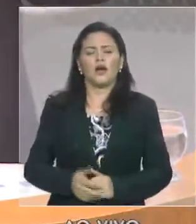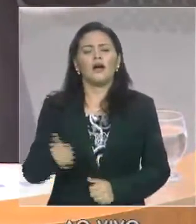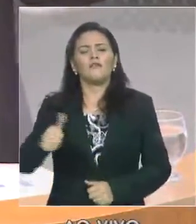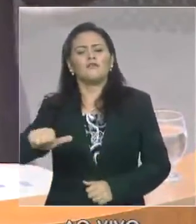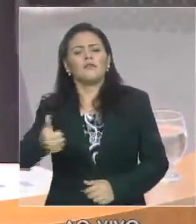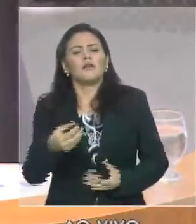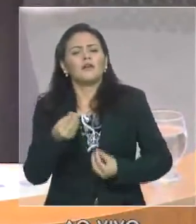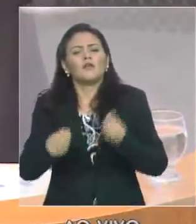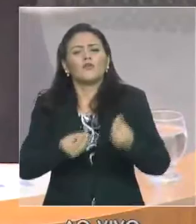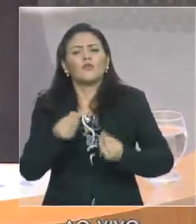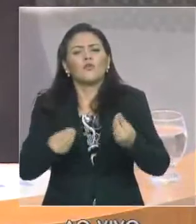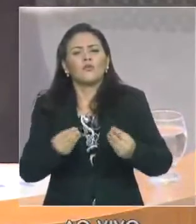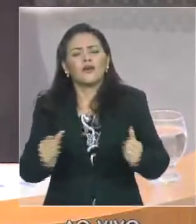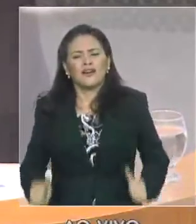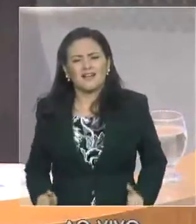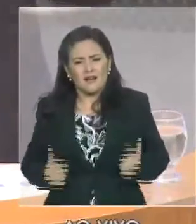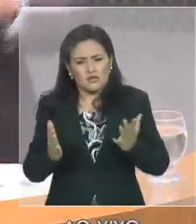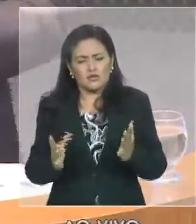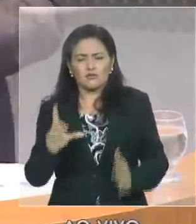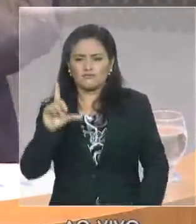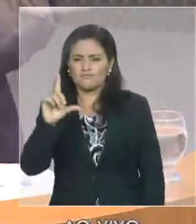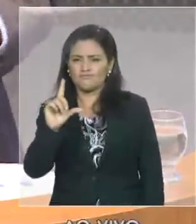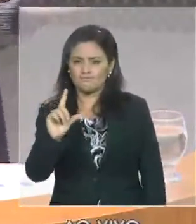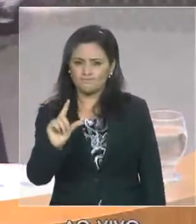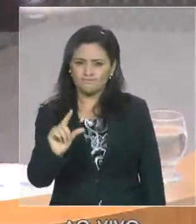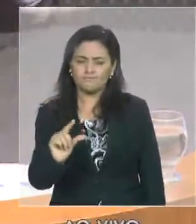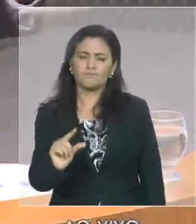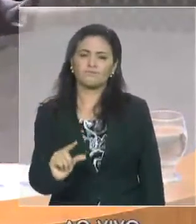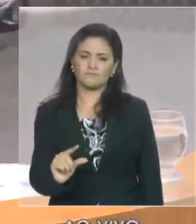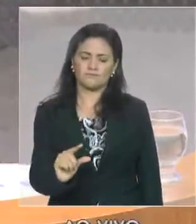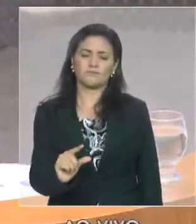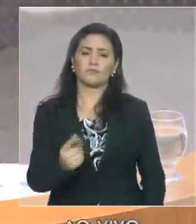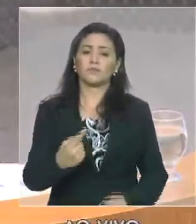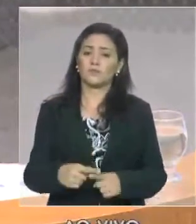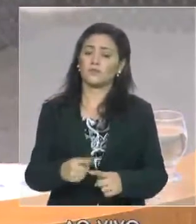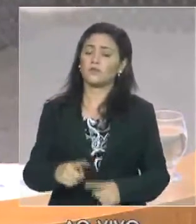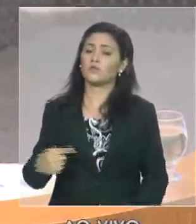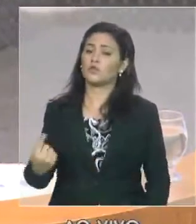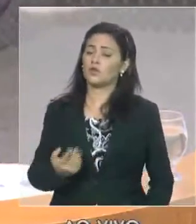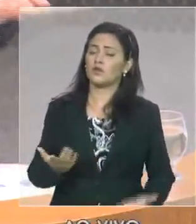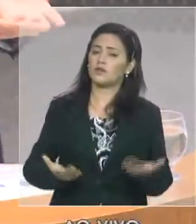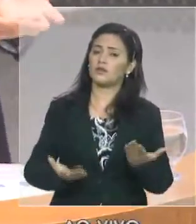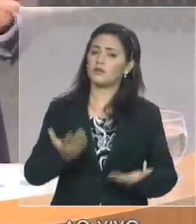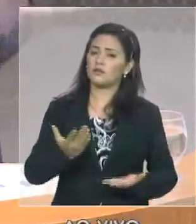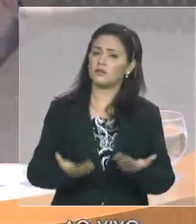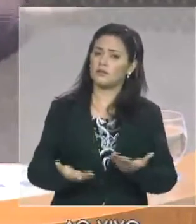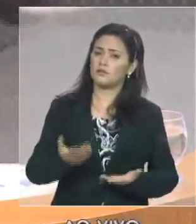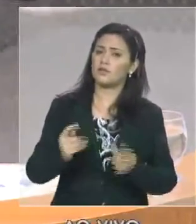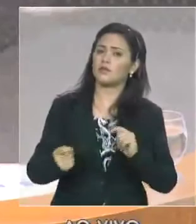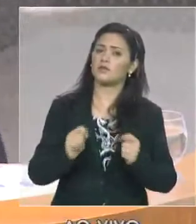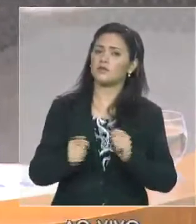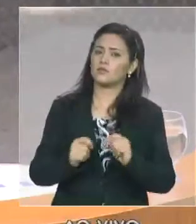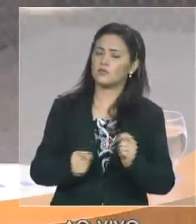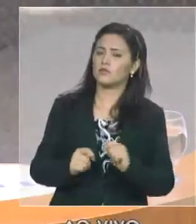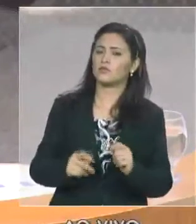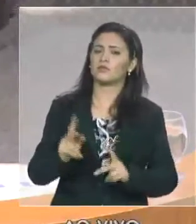mantenhamos esse patrimônio do povo do Maranhão, não do governo, do povo do Maranhão,